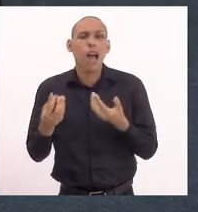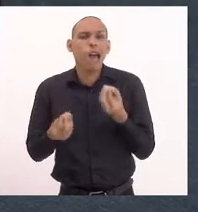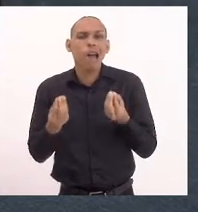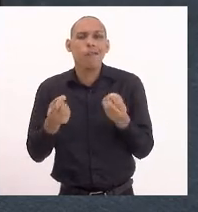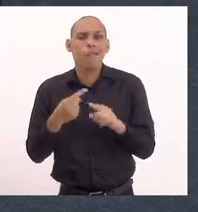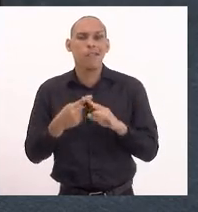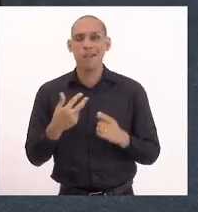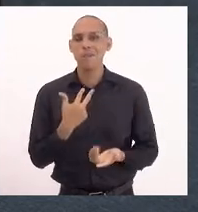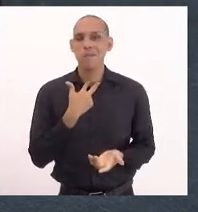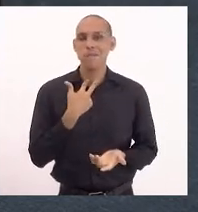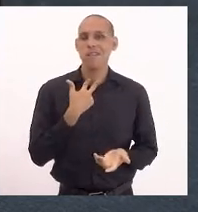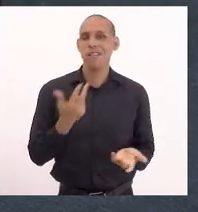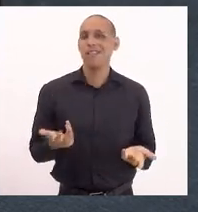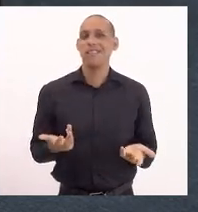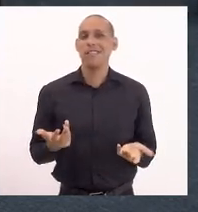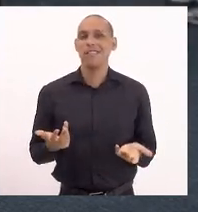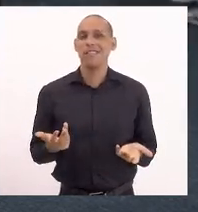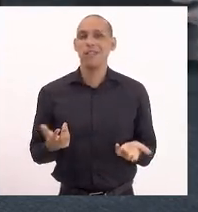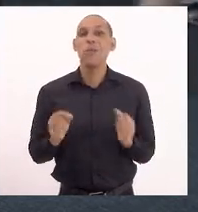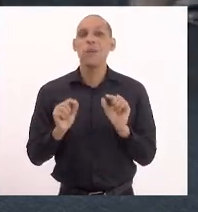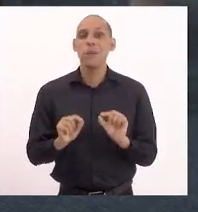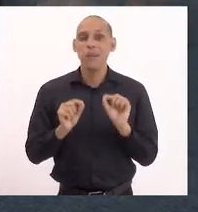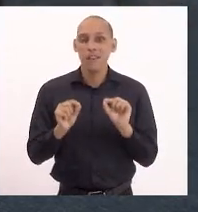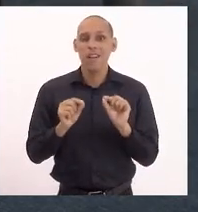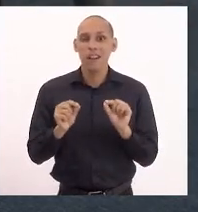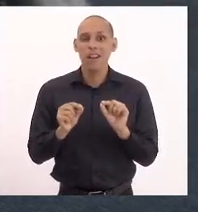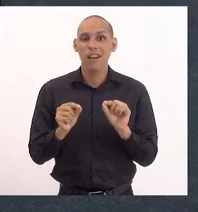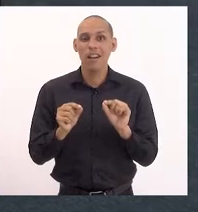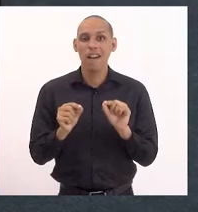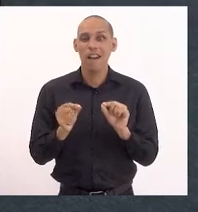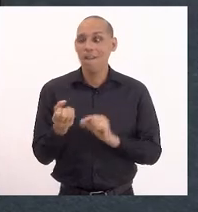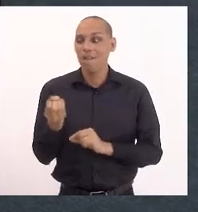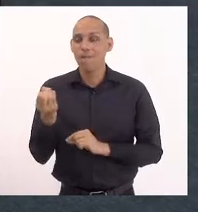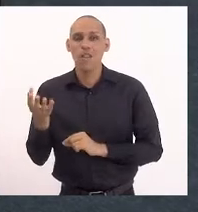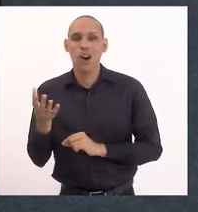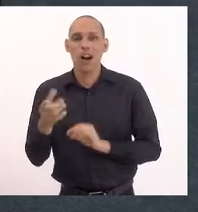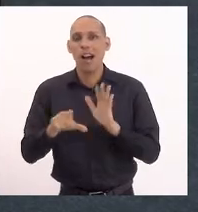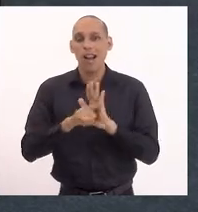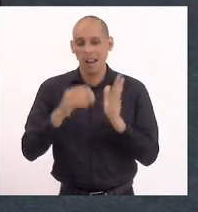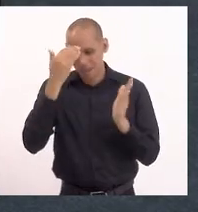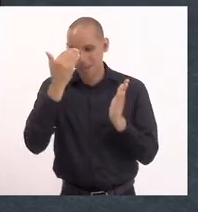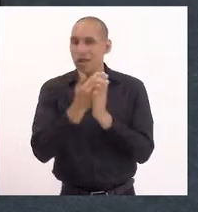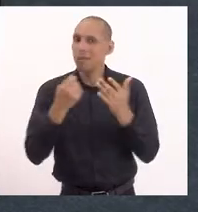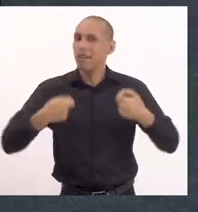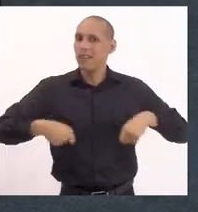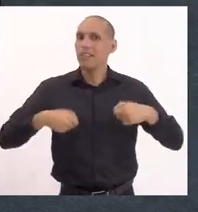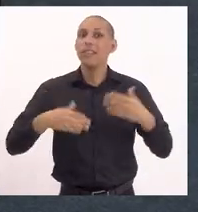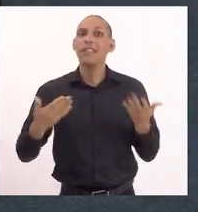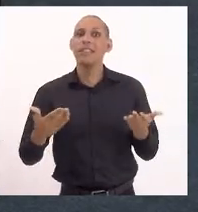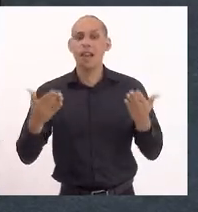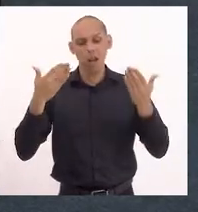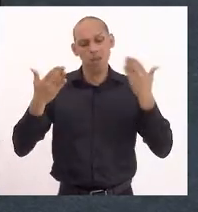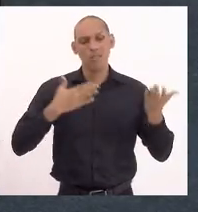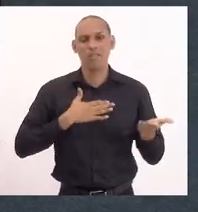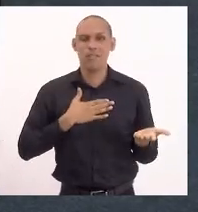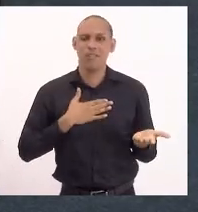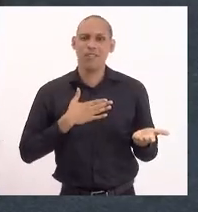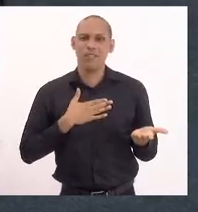pode trabalhar à margem da lei? Então, foi essa dúvida que, da minha parte,